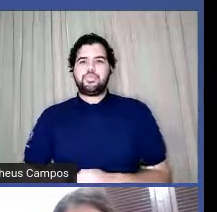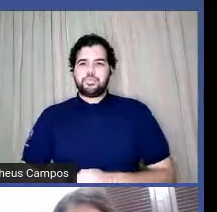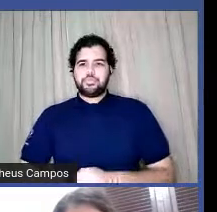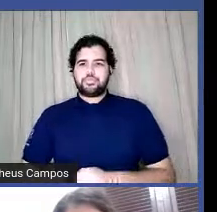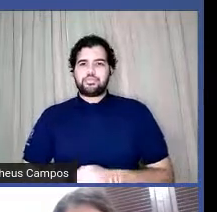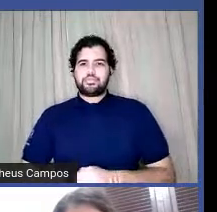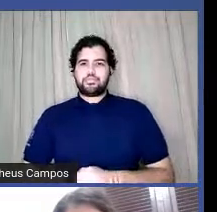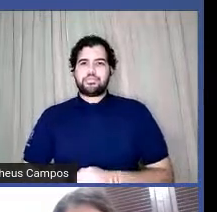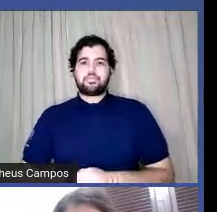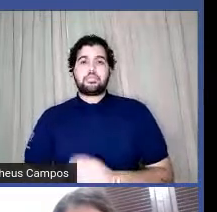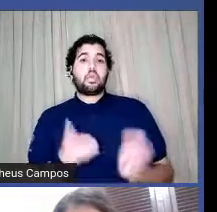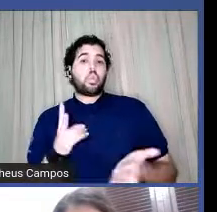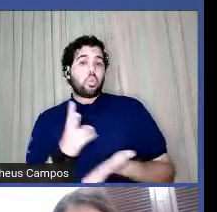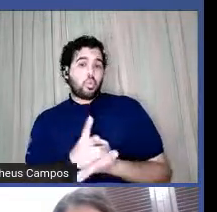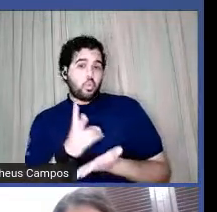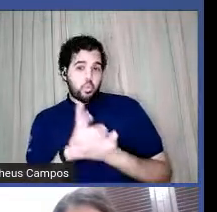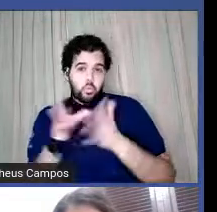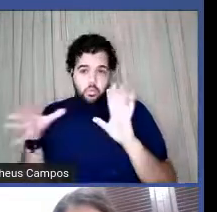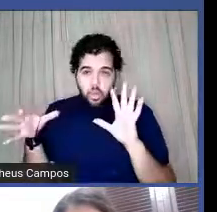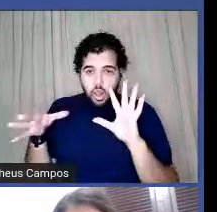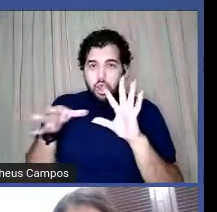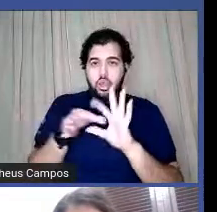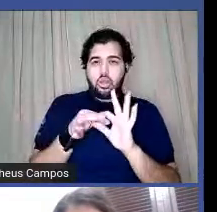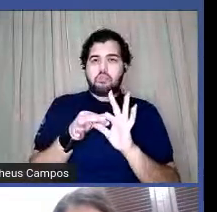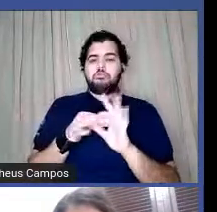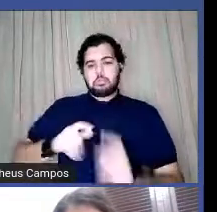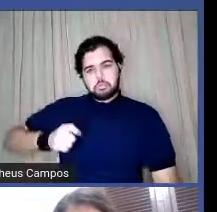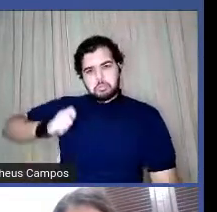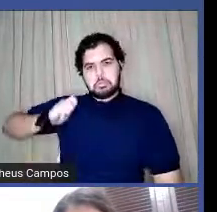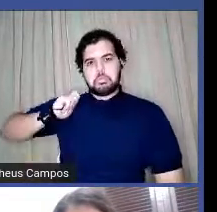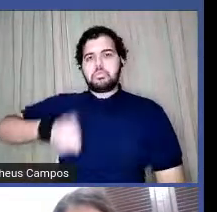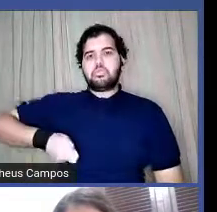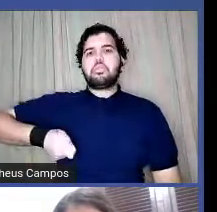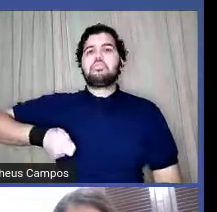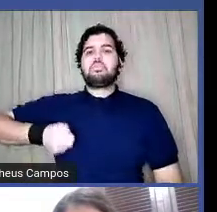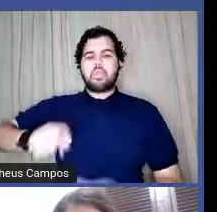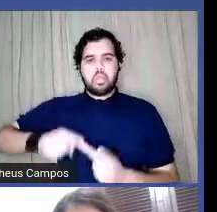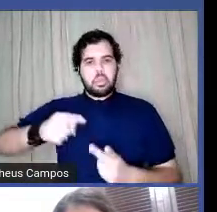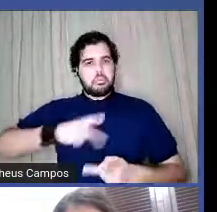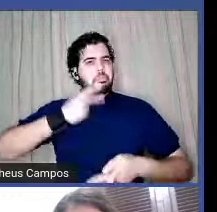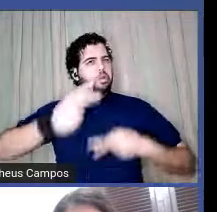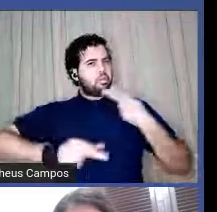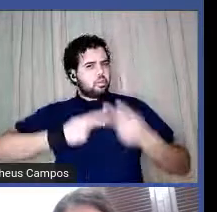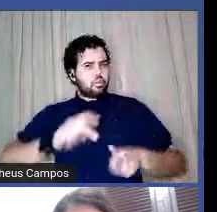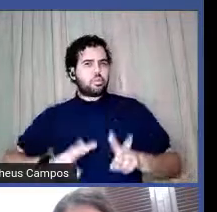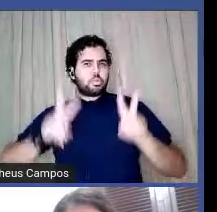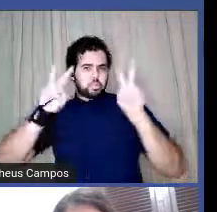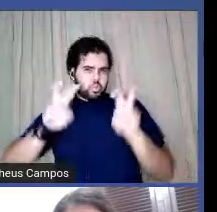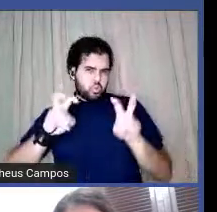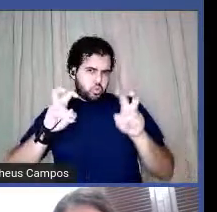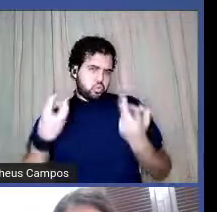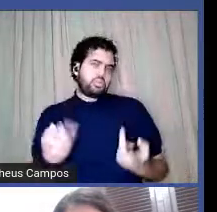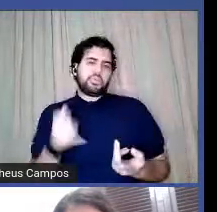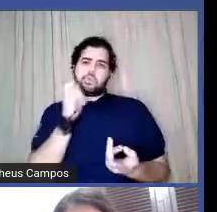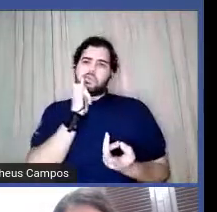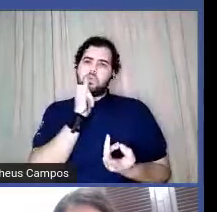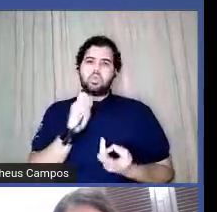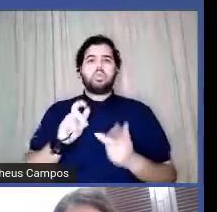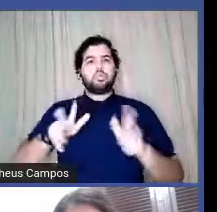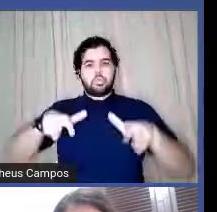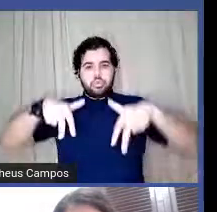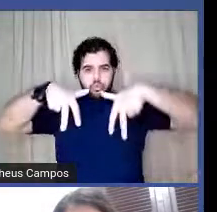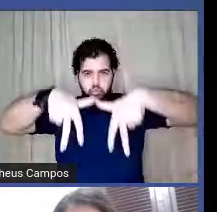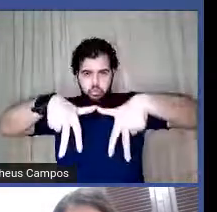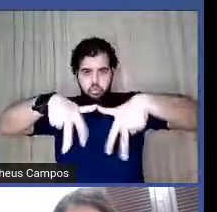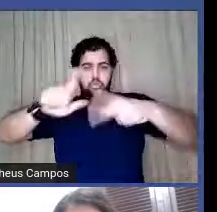Continuando na pegada intimista e falando sobre questões de gênero e